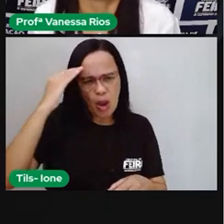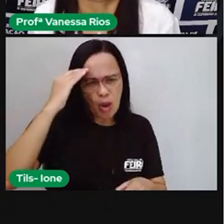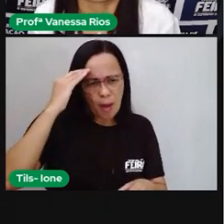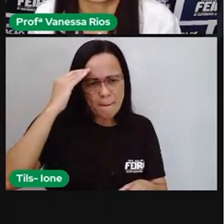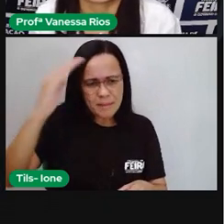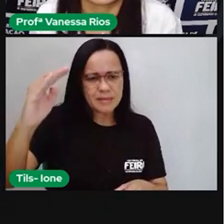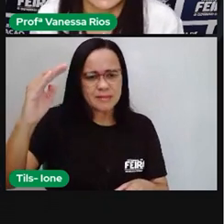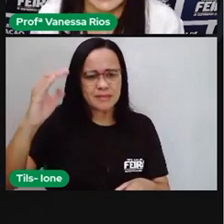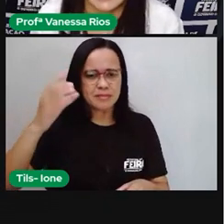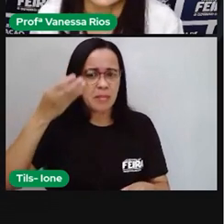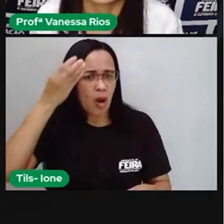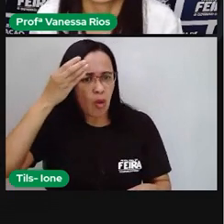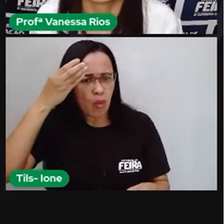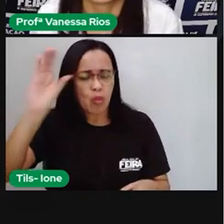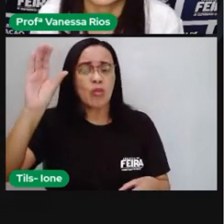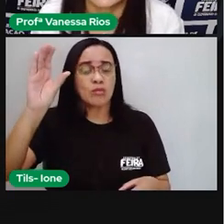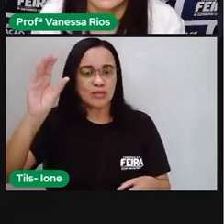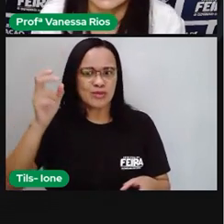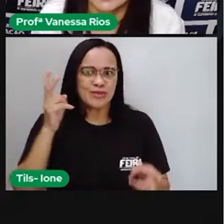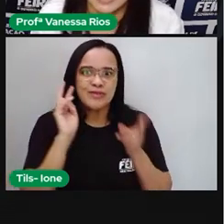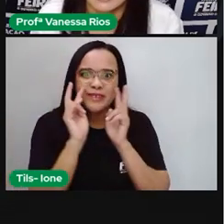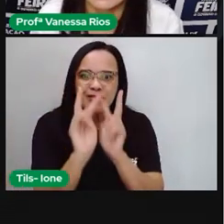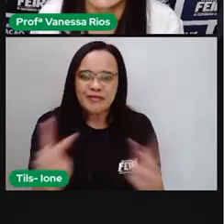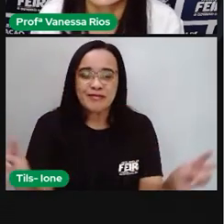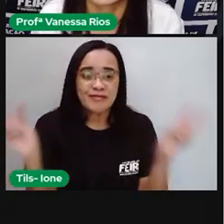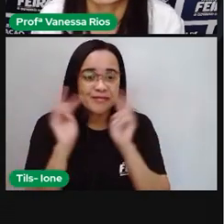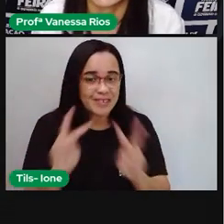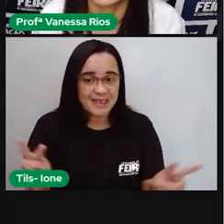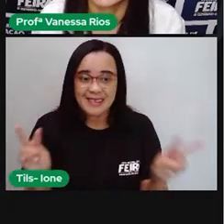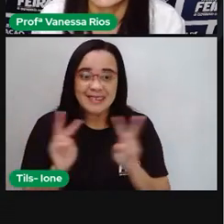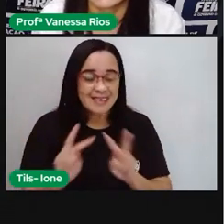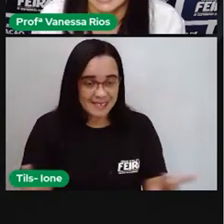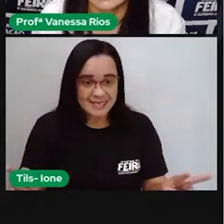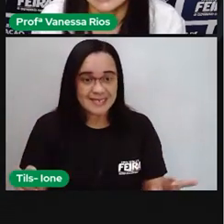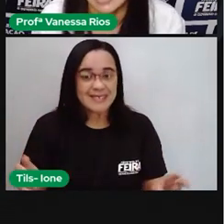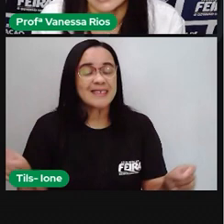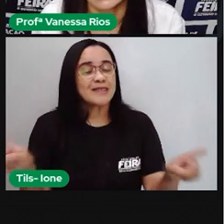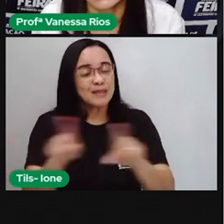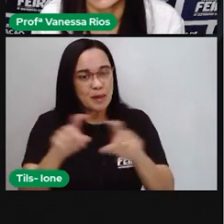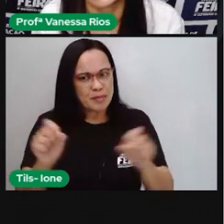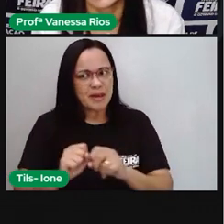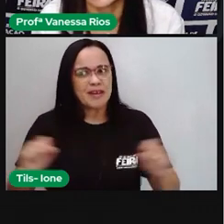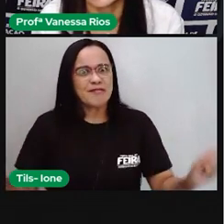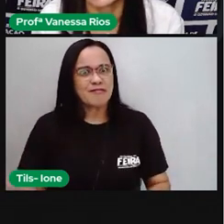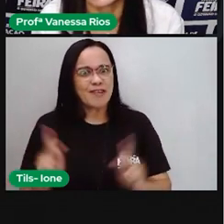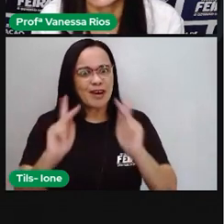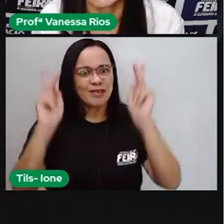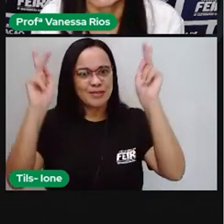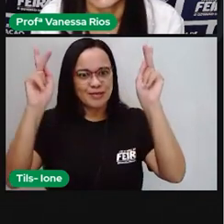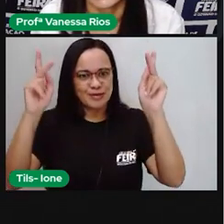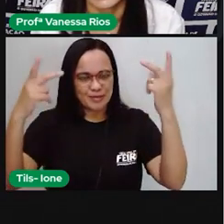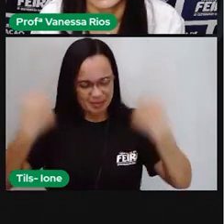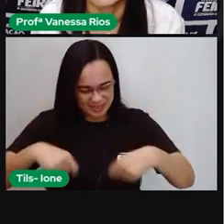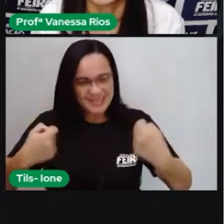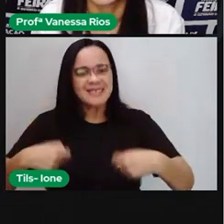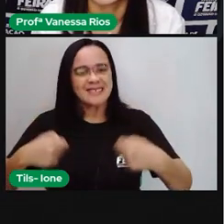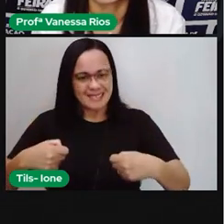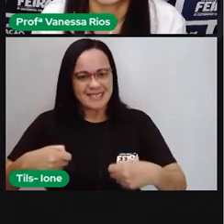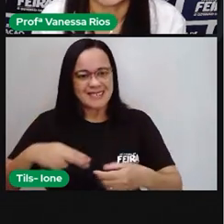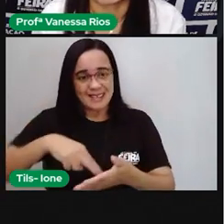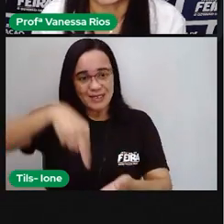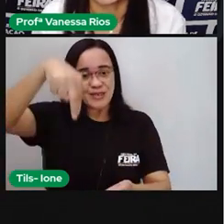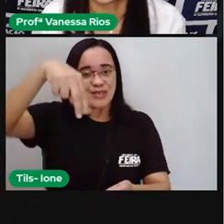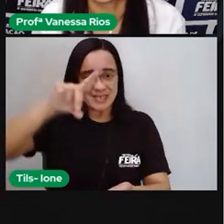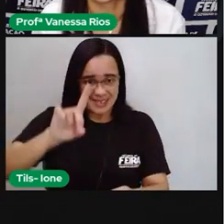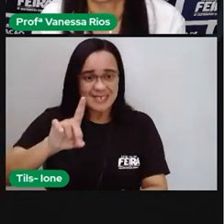bonitas de se apreciar, de viver, não é? Que tem que ser valorizadas aí entre os nordestinos. Muito se